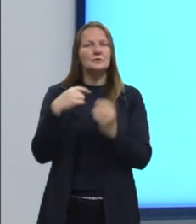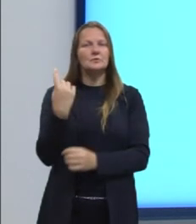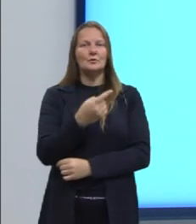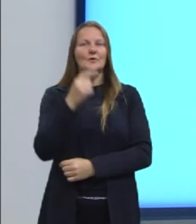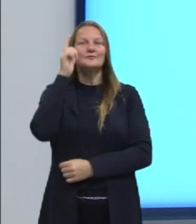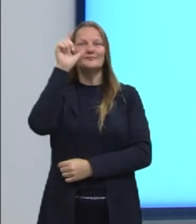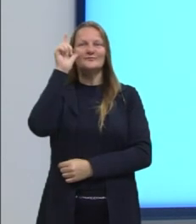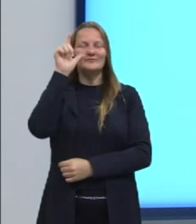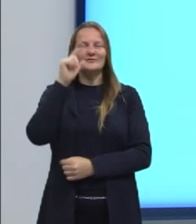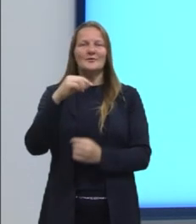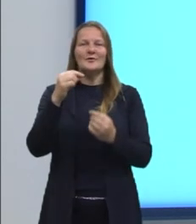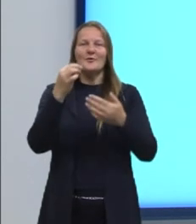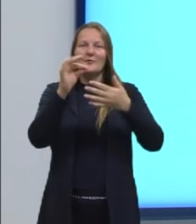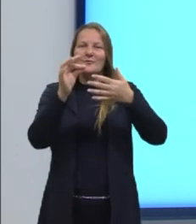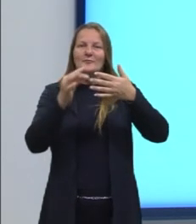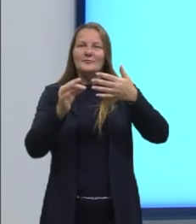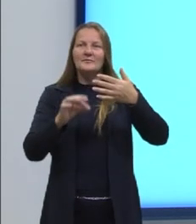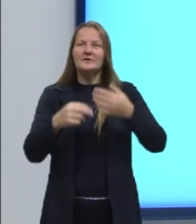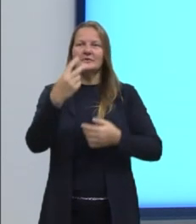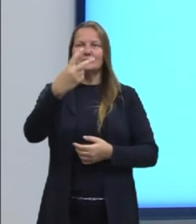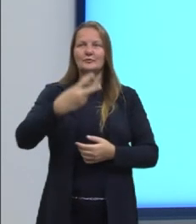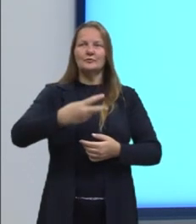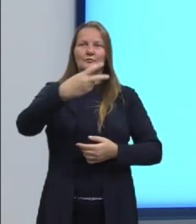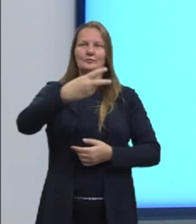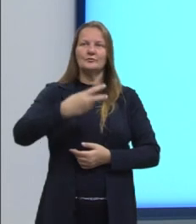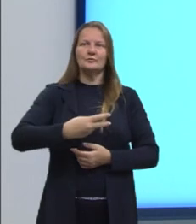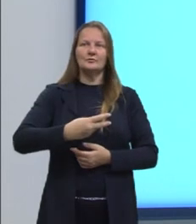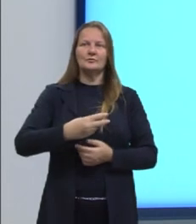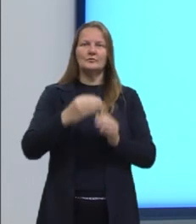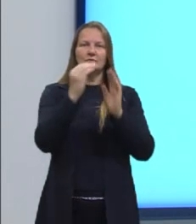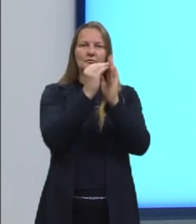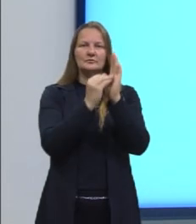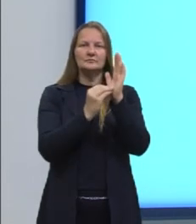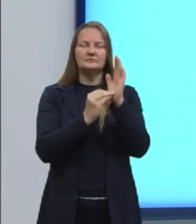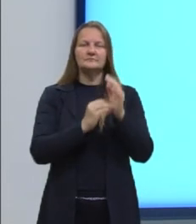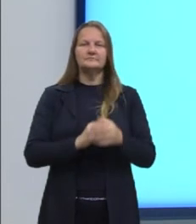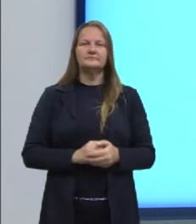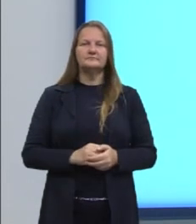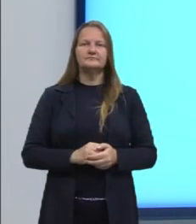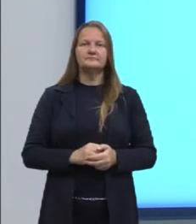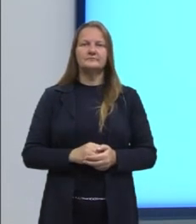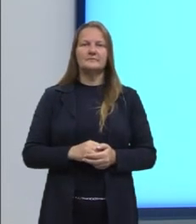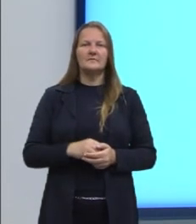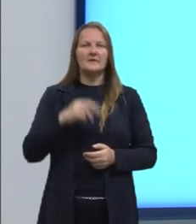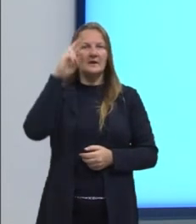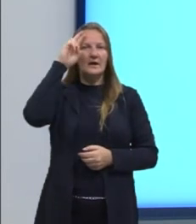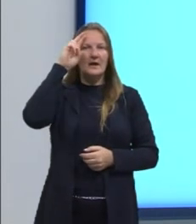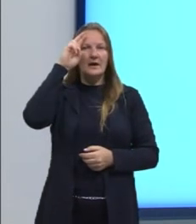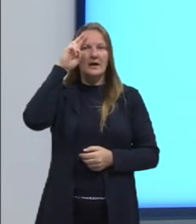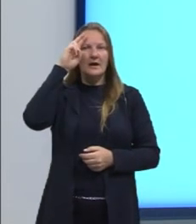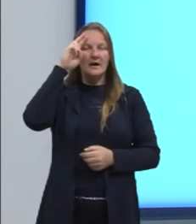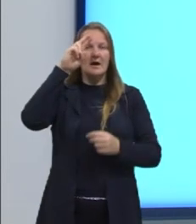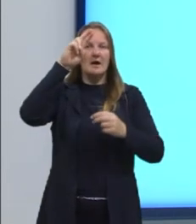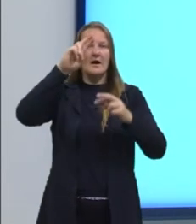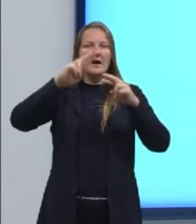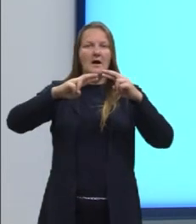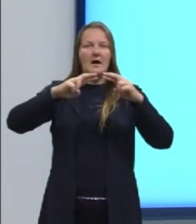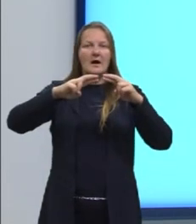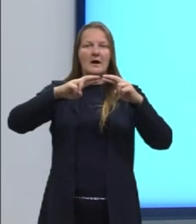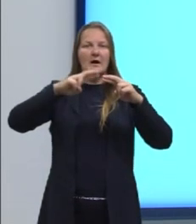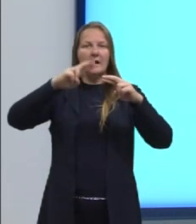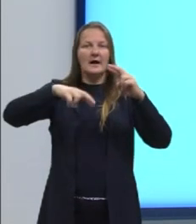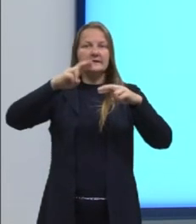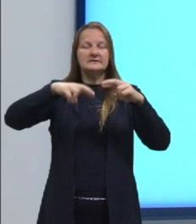conseguimos marcar dois itens já no nosso checklist. A razão e proporção e também as